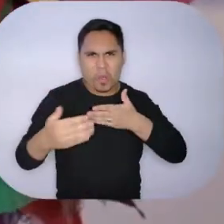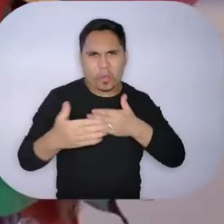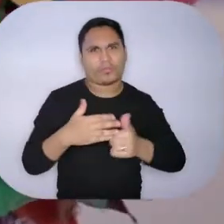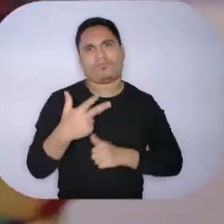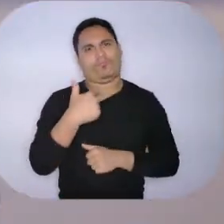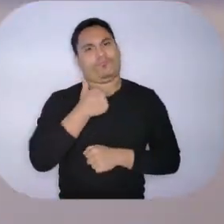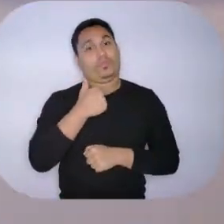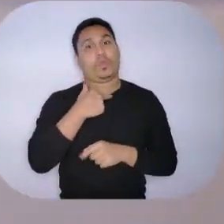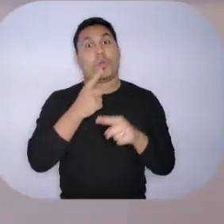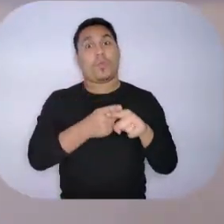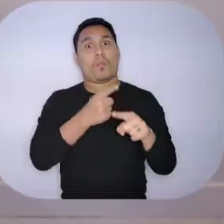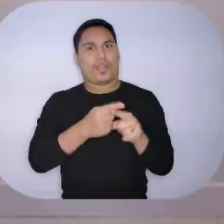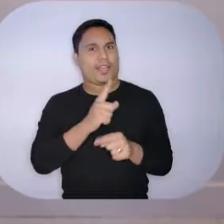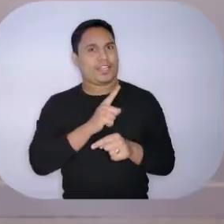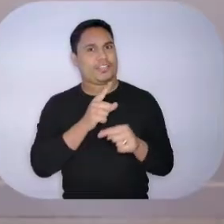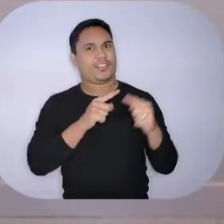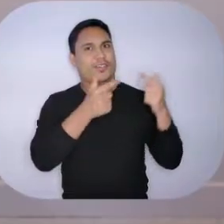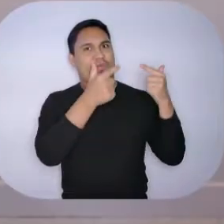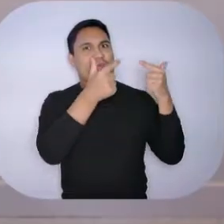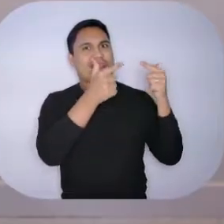dominava todo o pensamento.